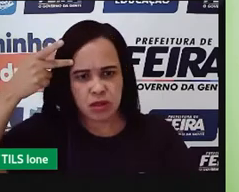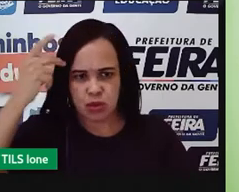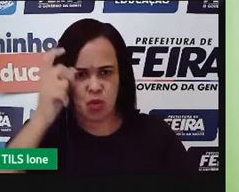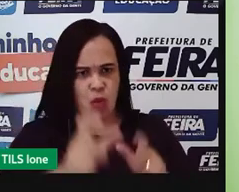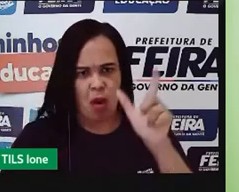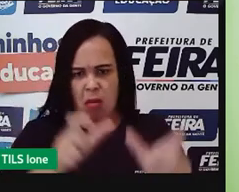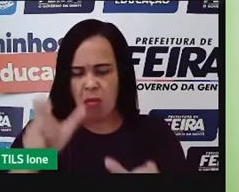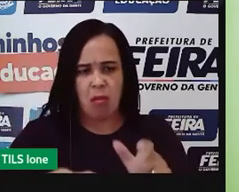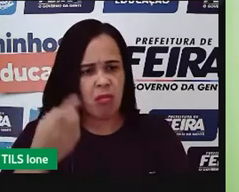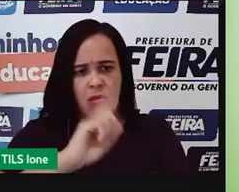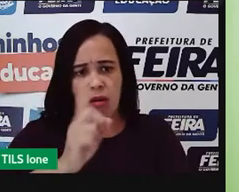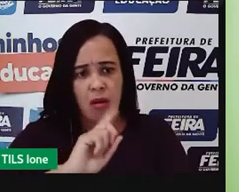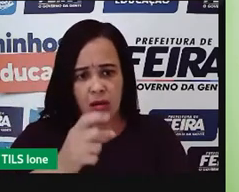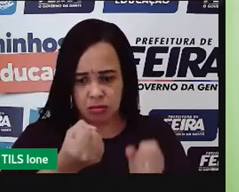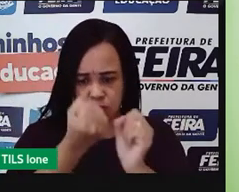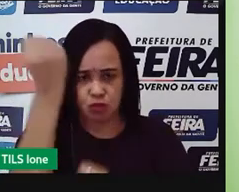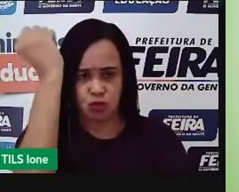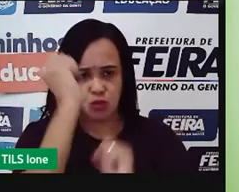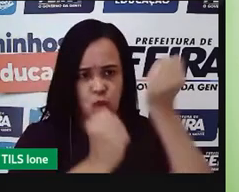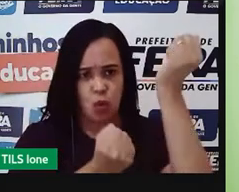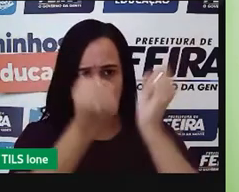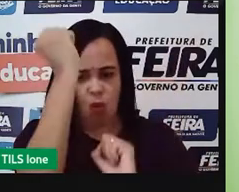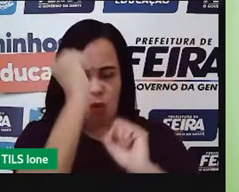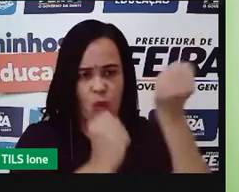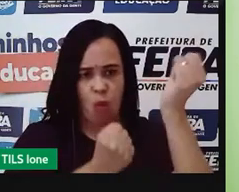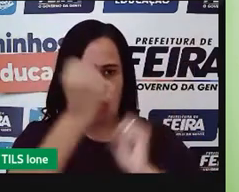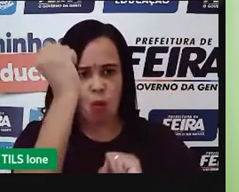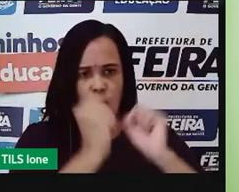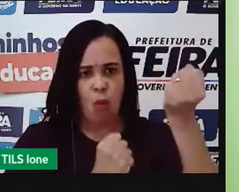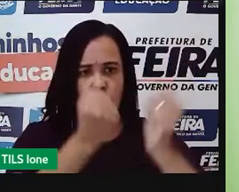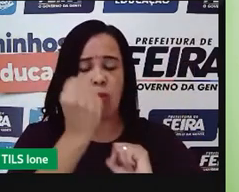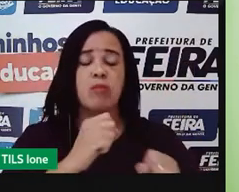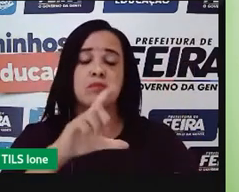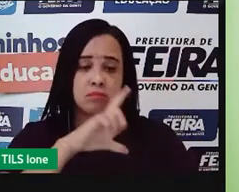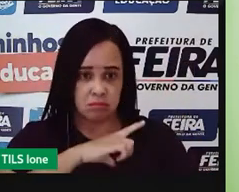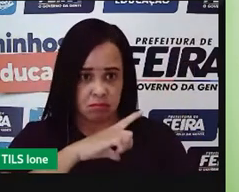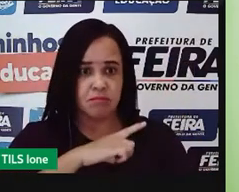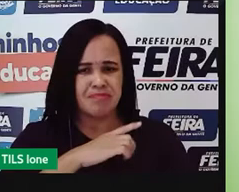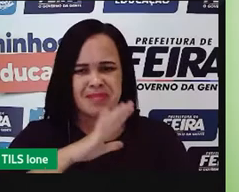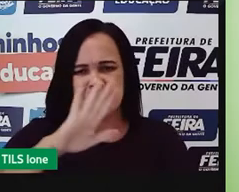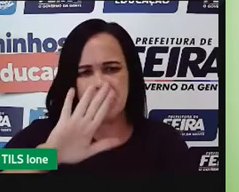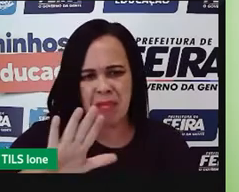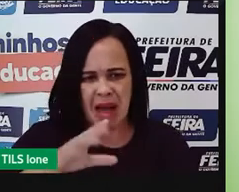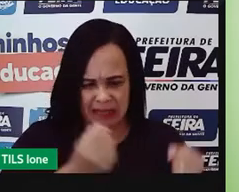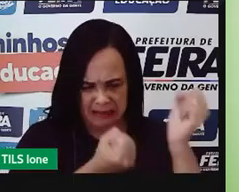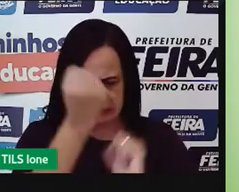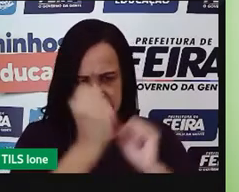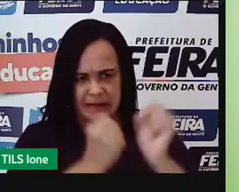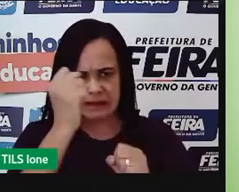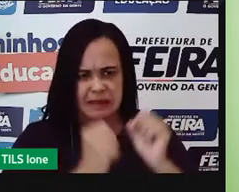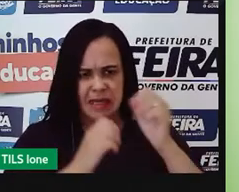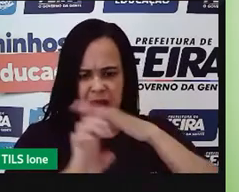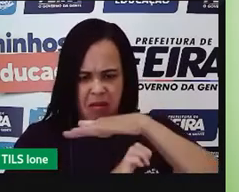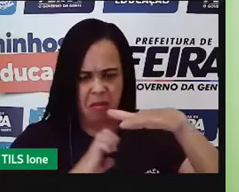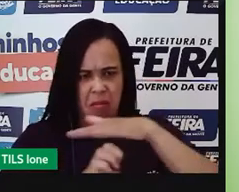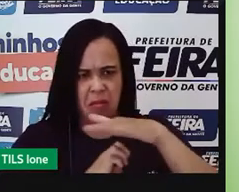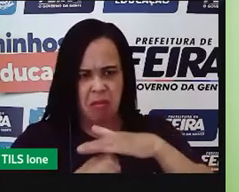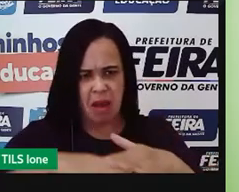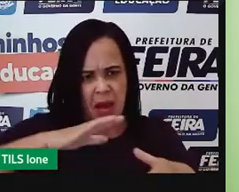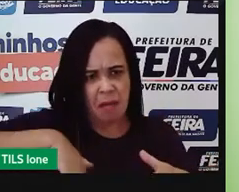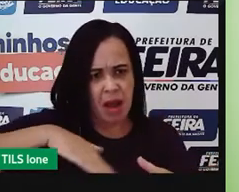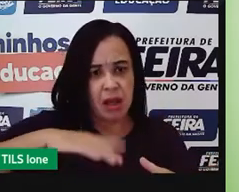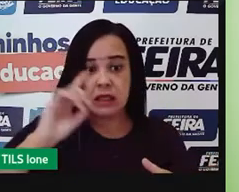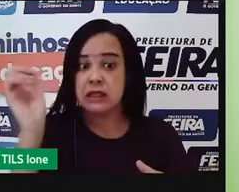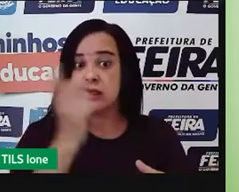que fazem isso. Mas também tem um investimento pesado, porque essas máquinas, elas não são baratas, algumas delas são máquinas até importadas,